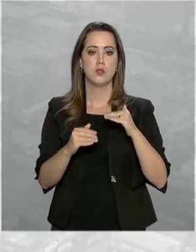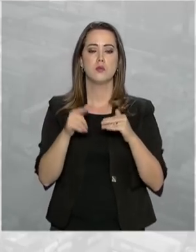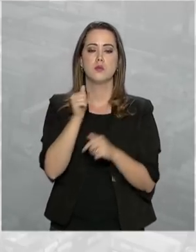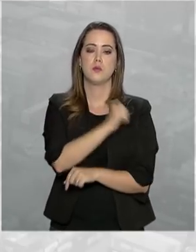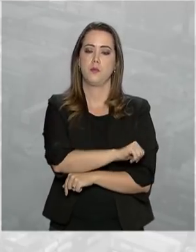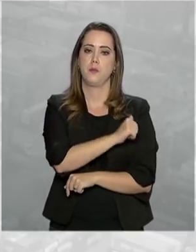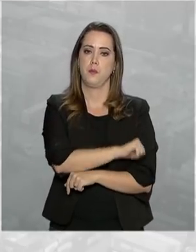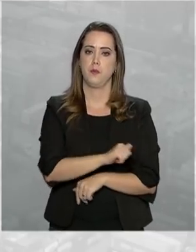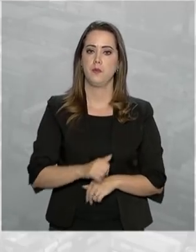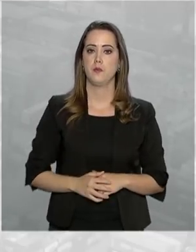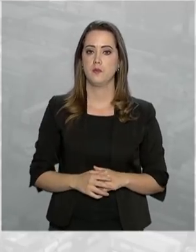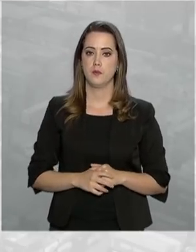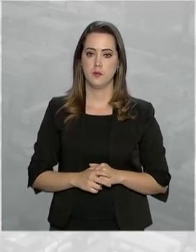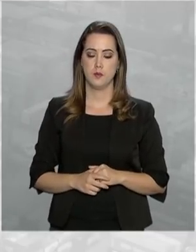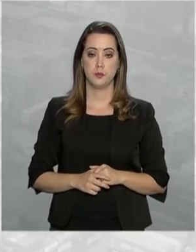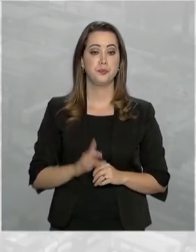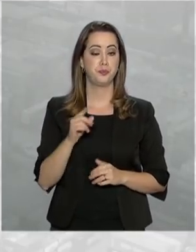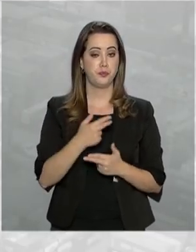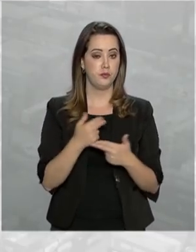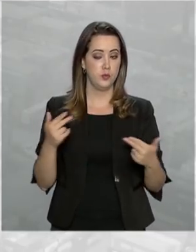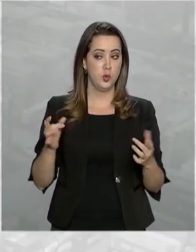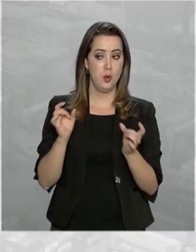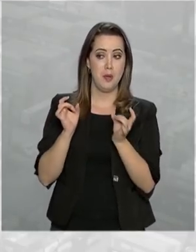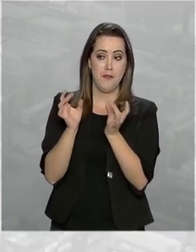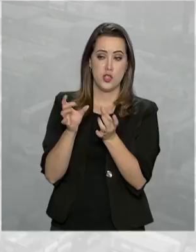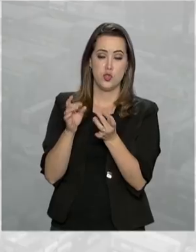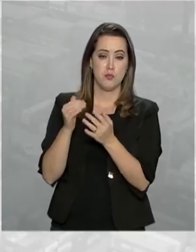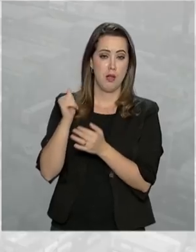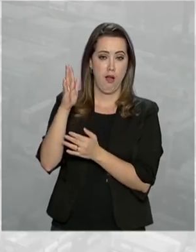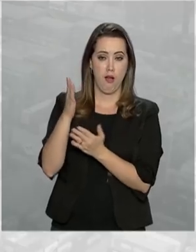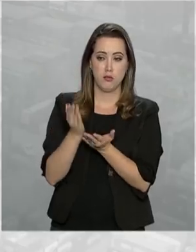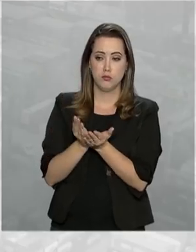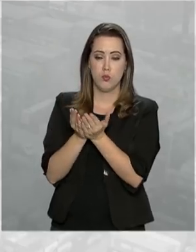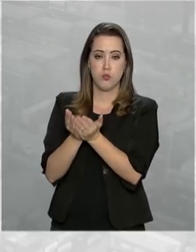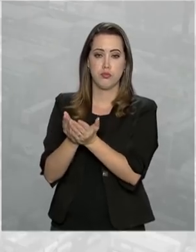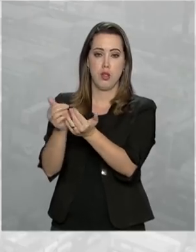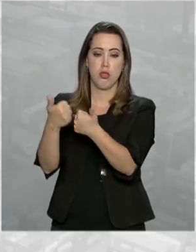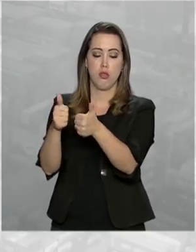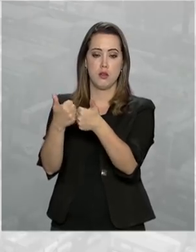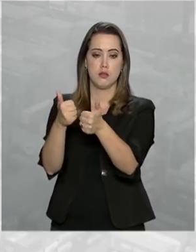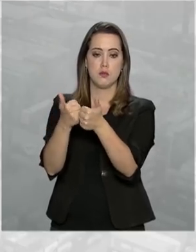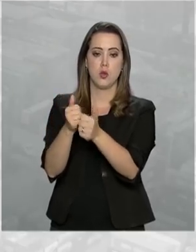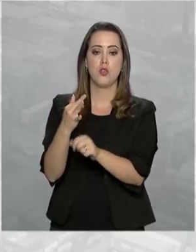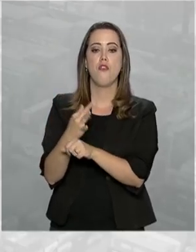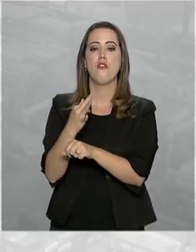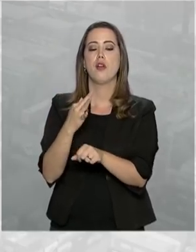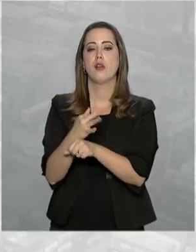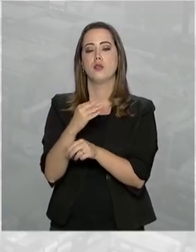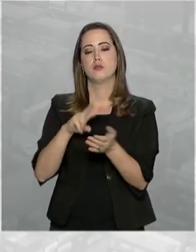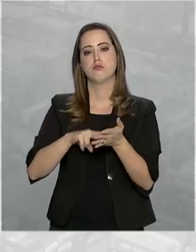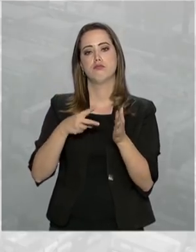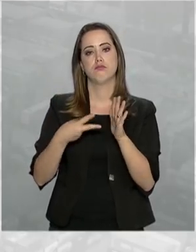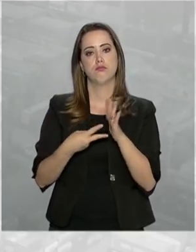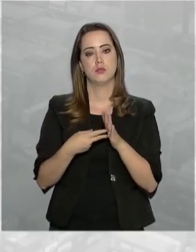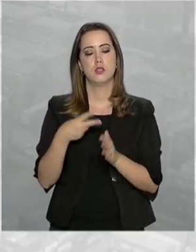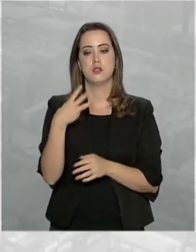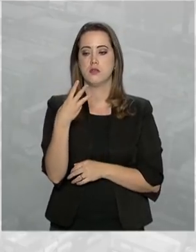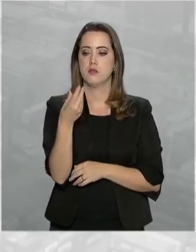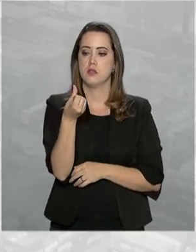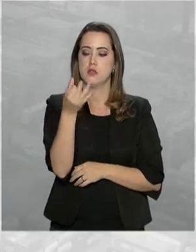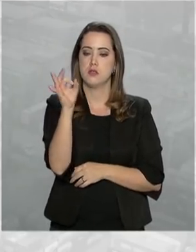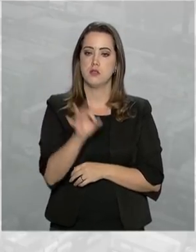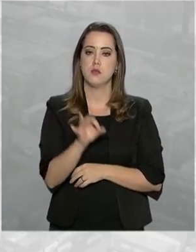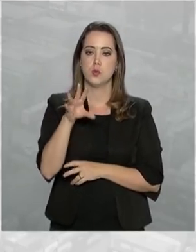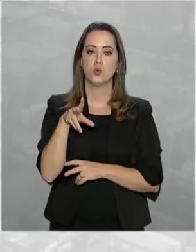Guaíba, no Rio de Janeiro. O produto mais transportado é o minério de ferro, que representa 36% do total